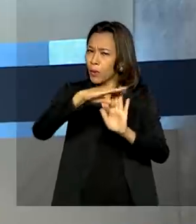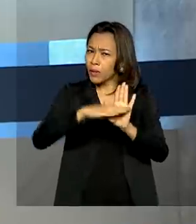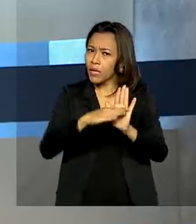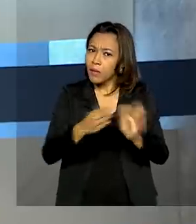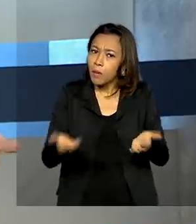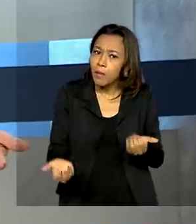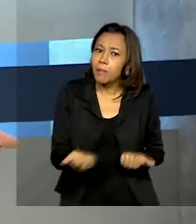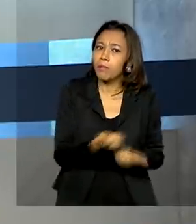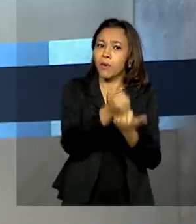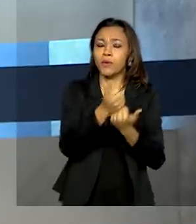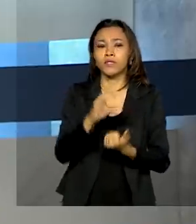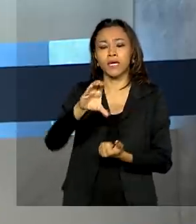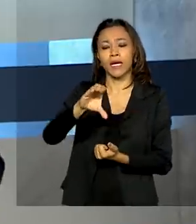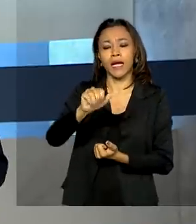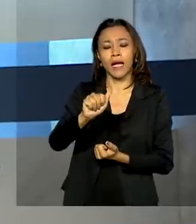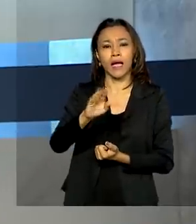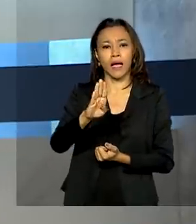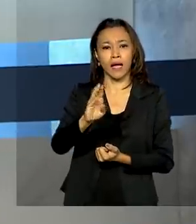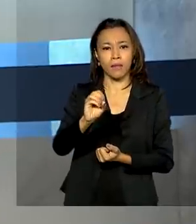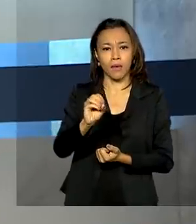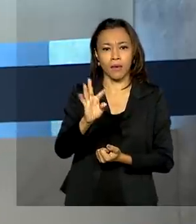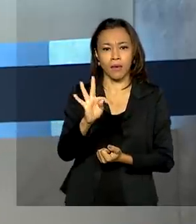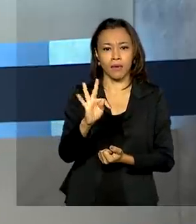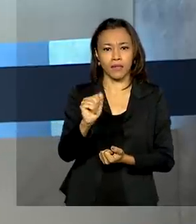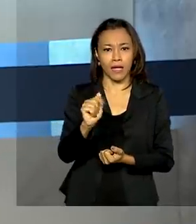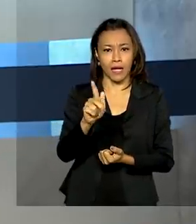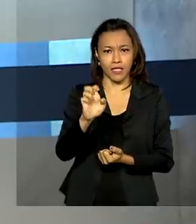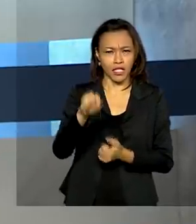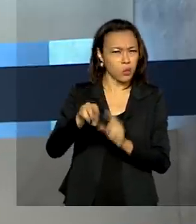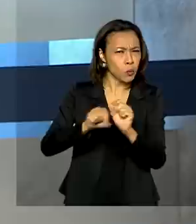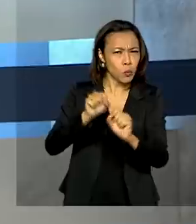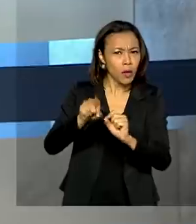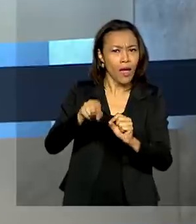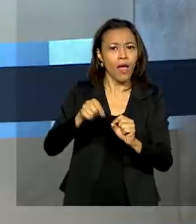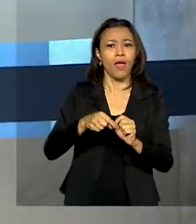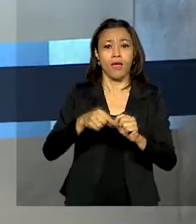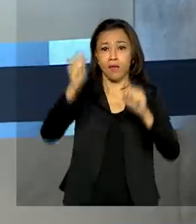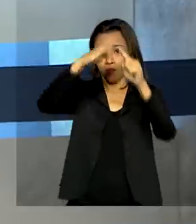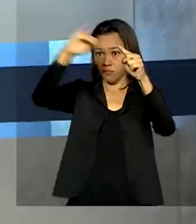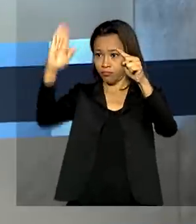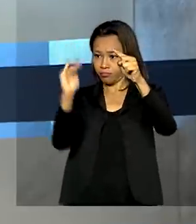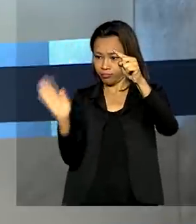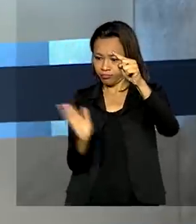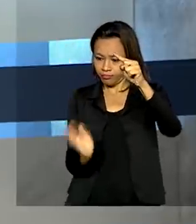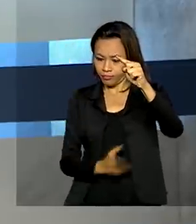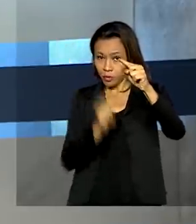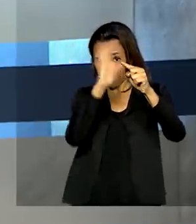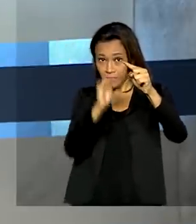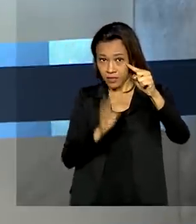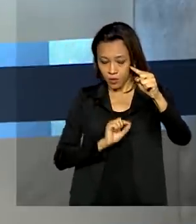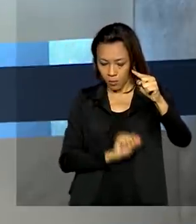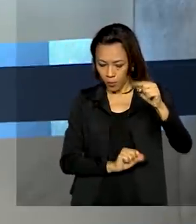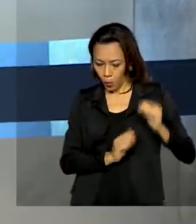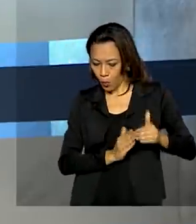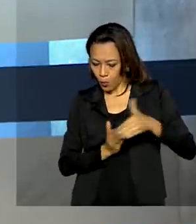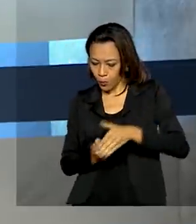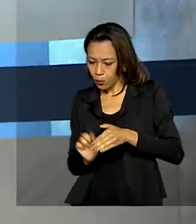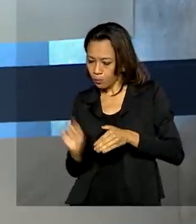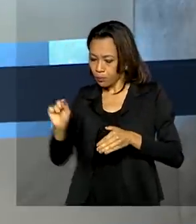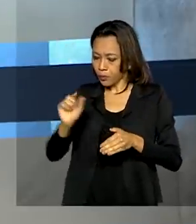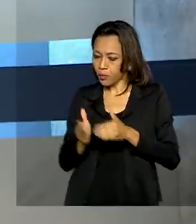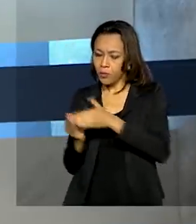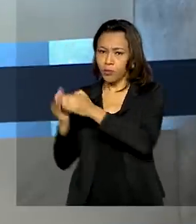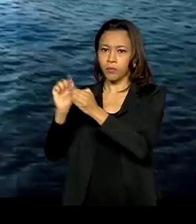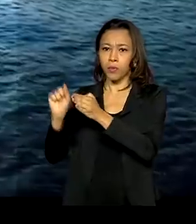cabotagem, conhecido como BR do Mar. A cabotagem é a navegação entre portos ou pontos da mesma costa de um